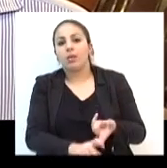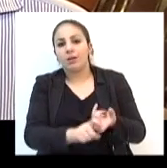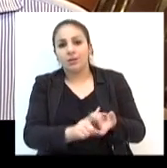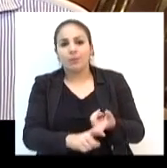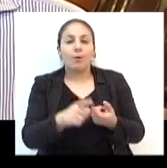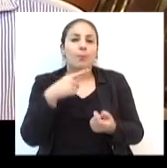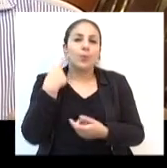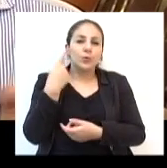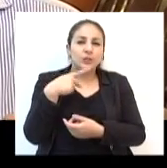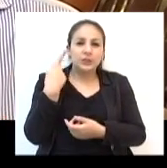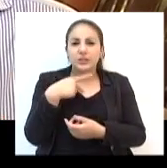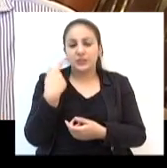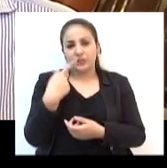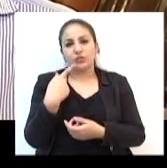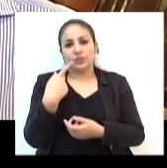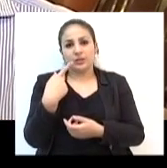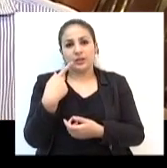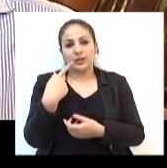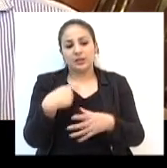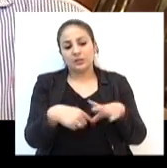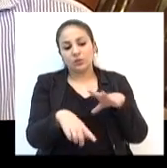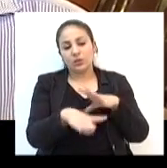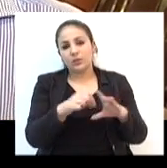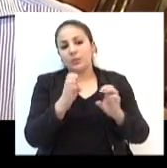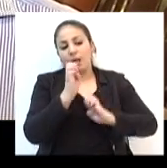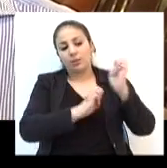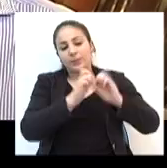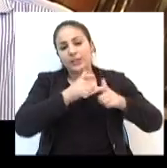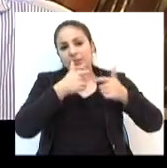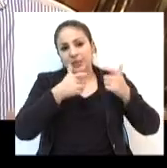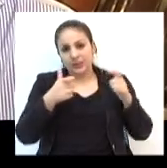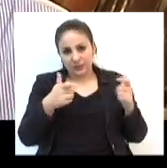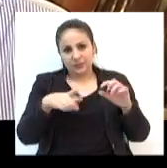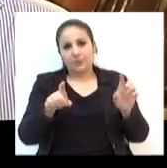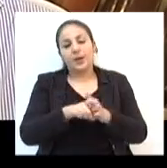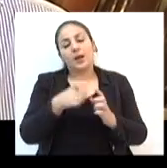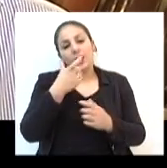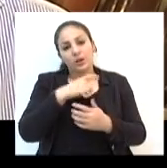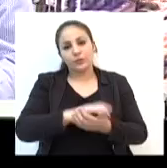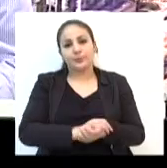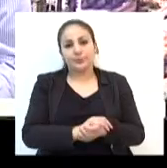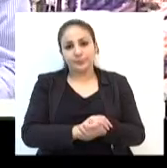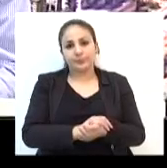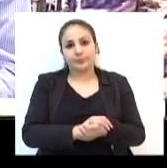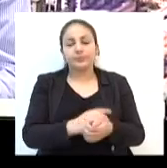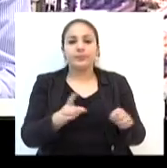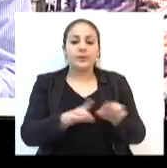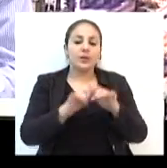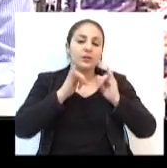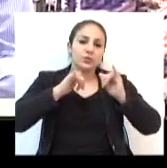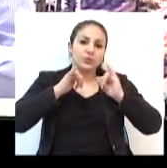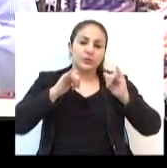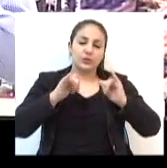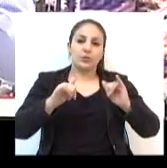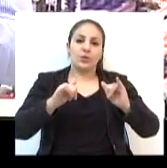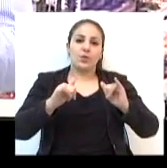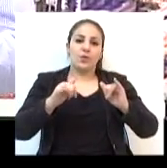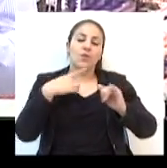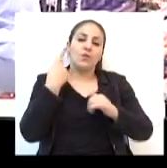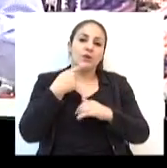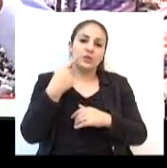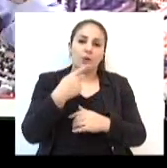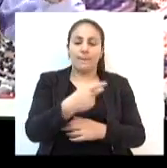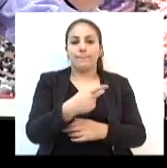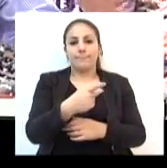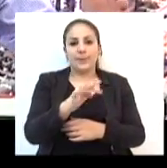definida pelas grandes empresas, pelos grandes grupos econômicos. Com a matéria, o vereador petista